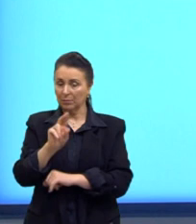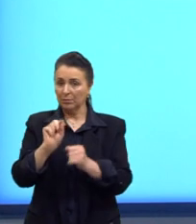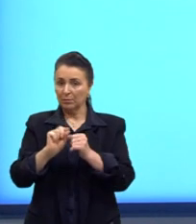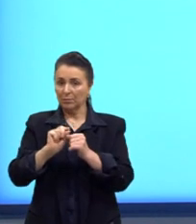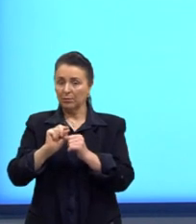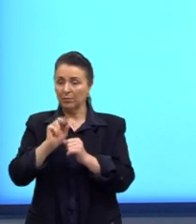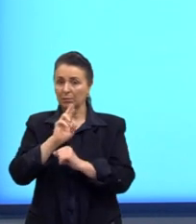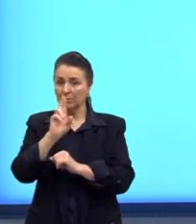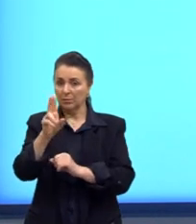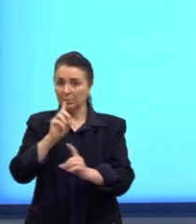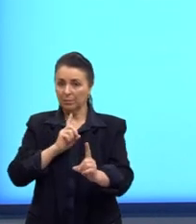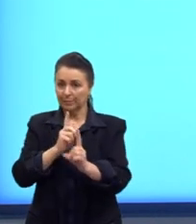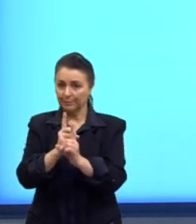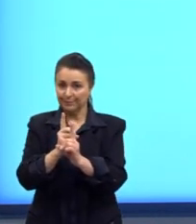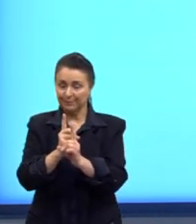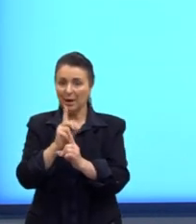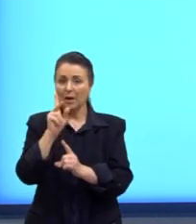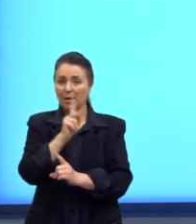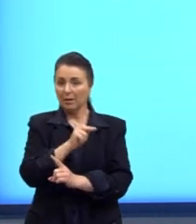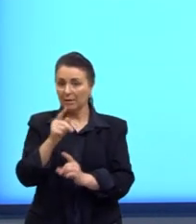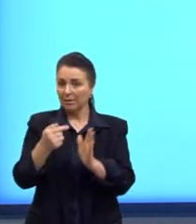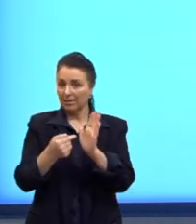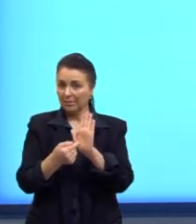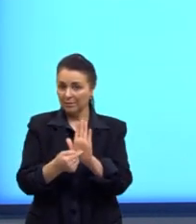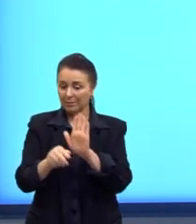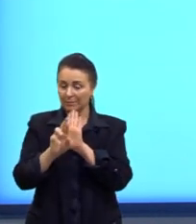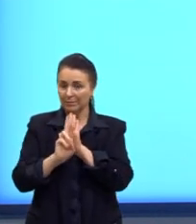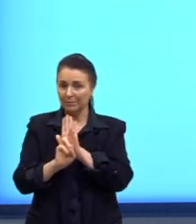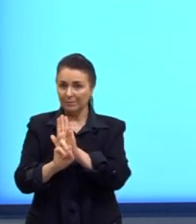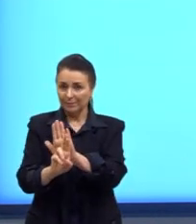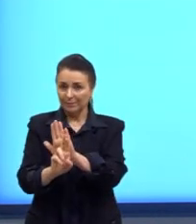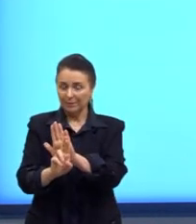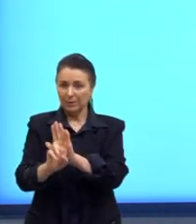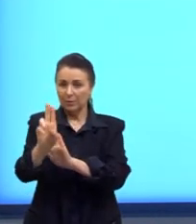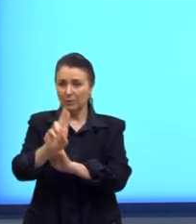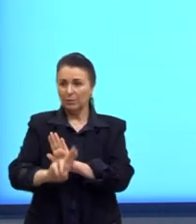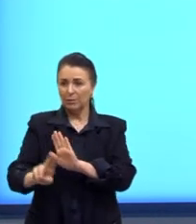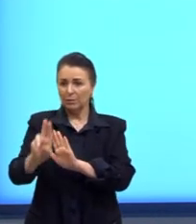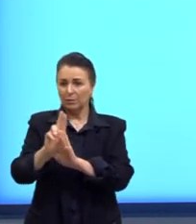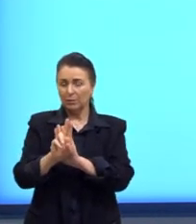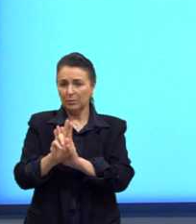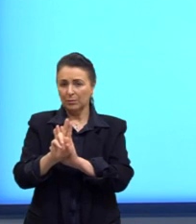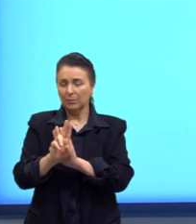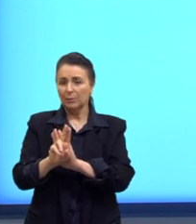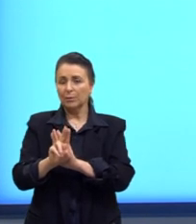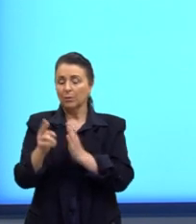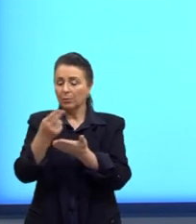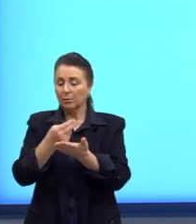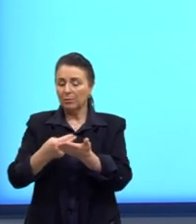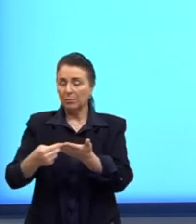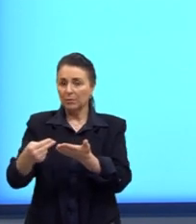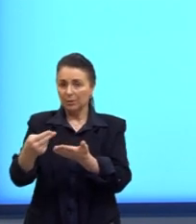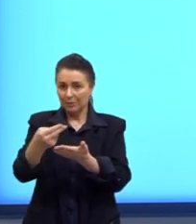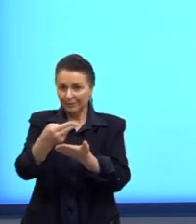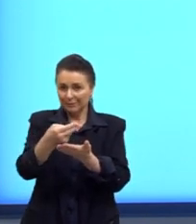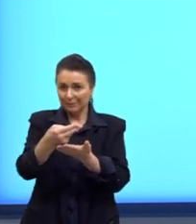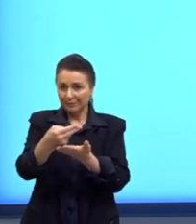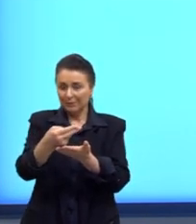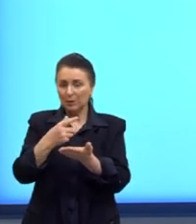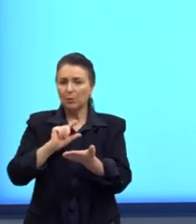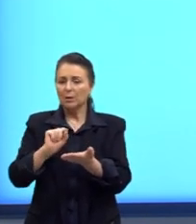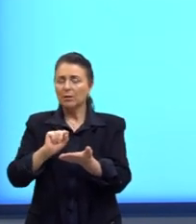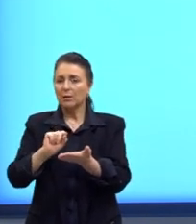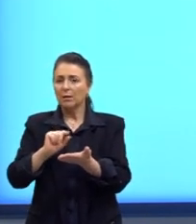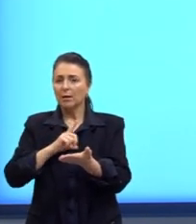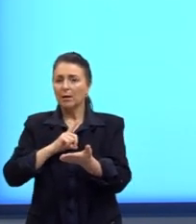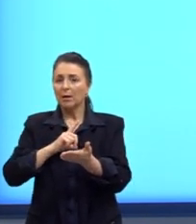Aqui eu trouxe para vocês essa representação, através de uma representação então gráfica, né? Com o desenho aqui, do que que